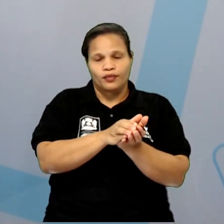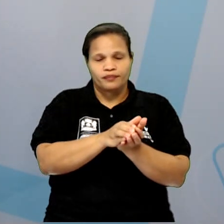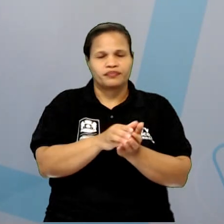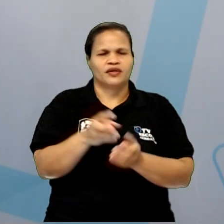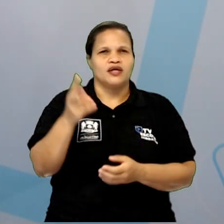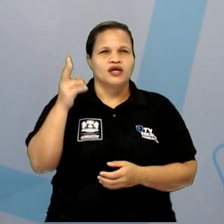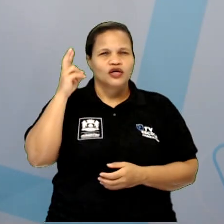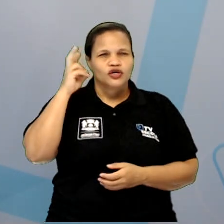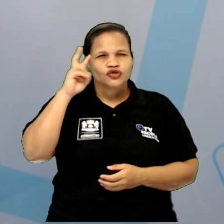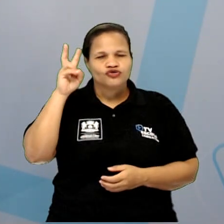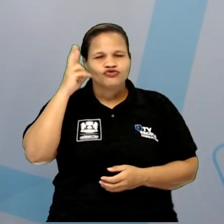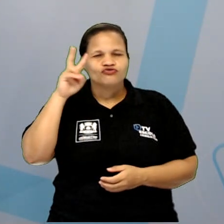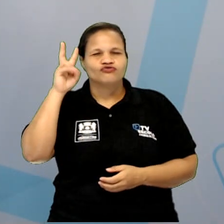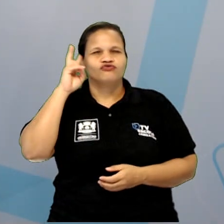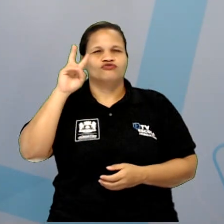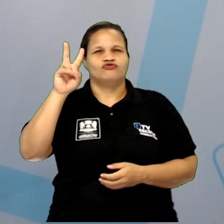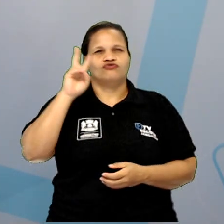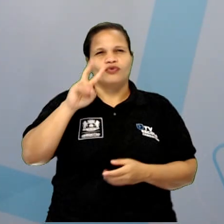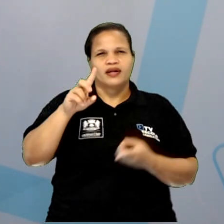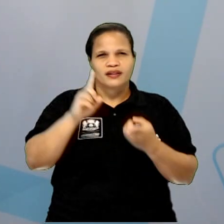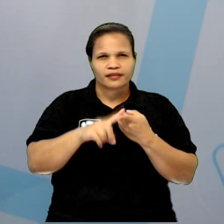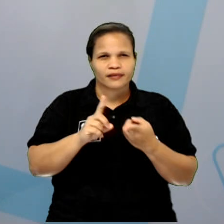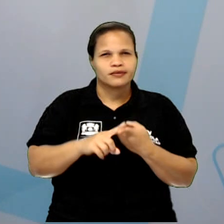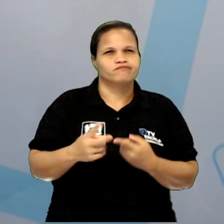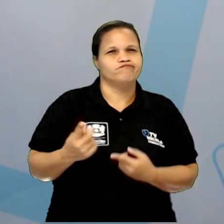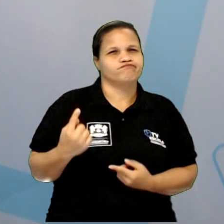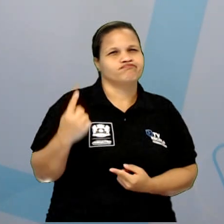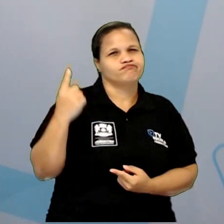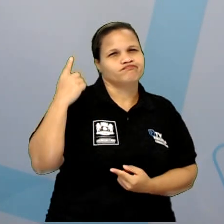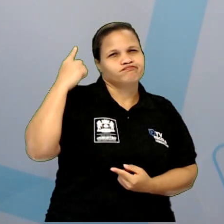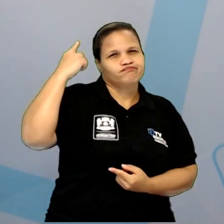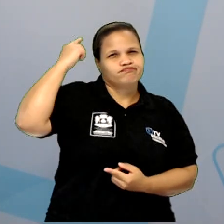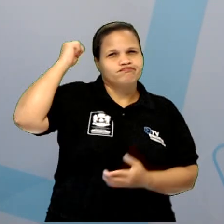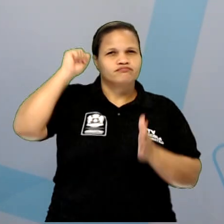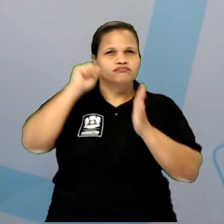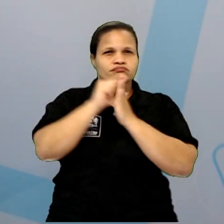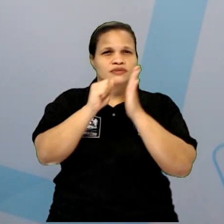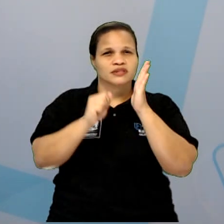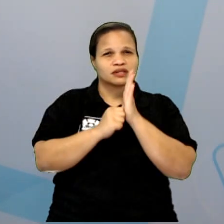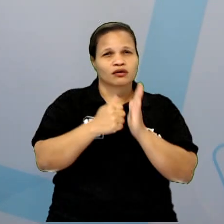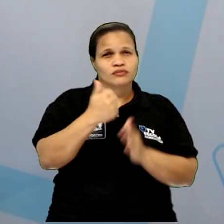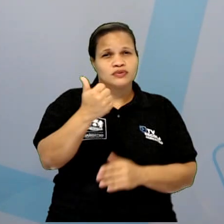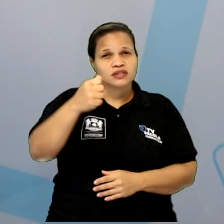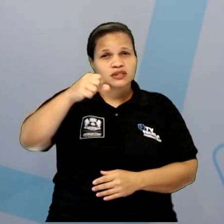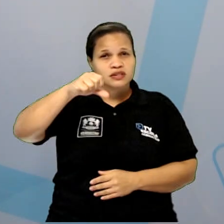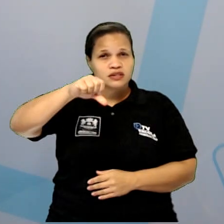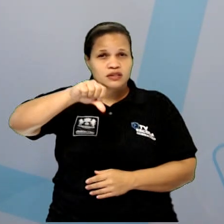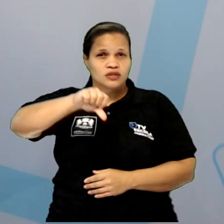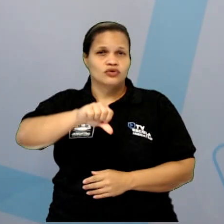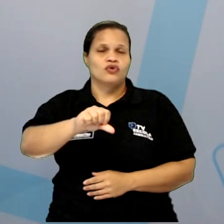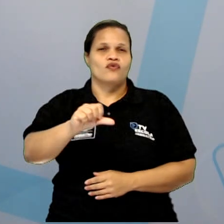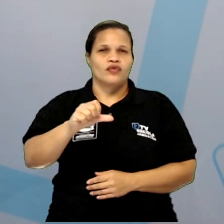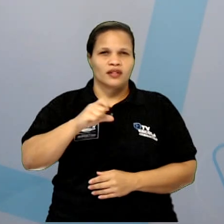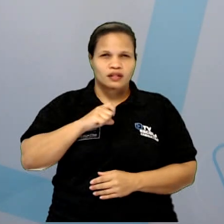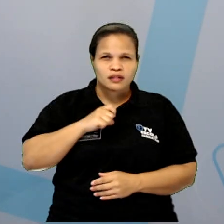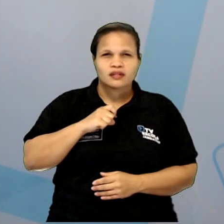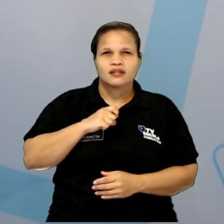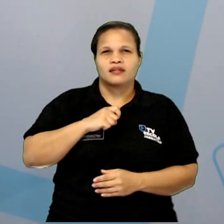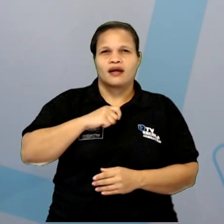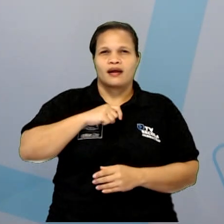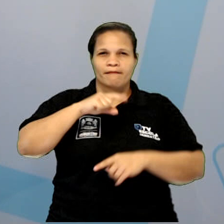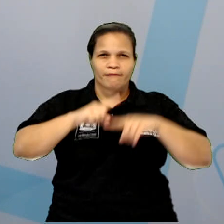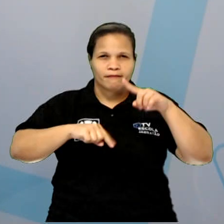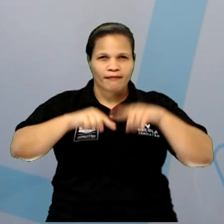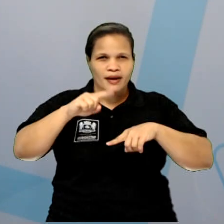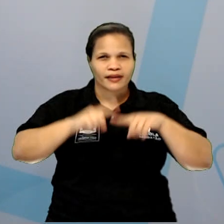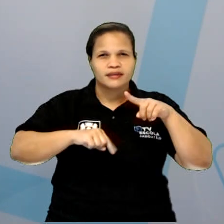-residência do Barão de Beberibe, do século XIX. Possui um acervo com peças importantes do período colonial